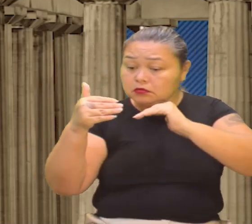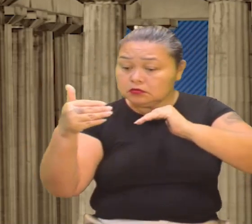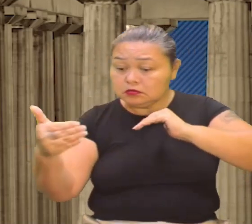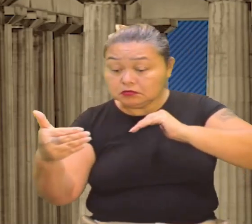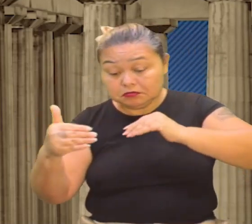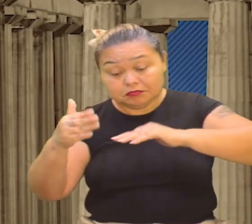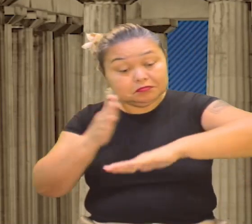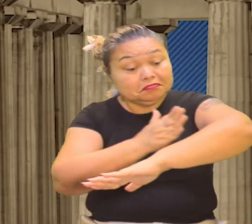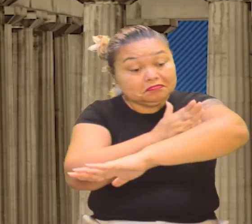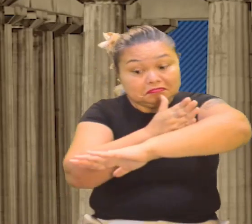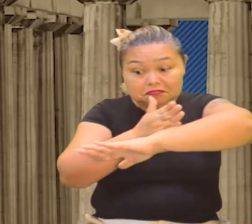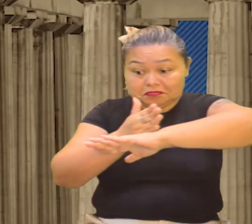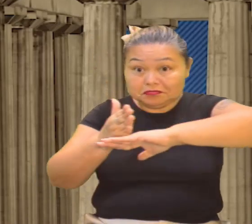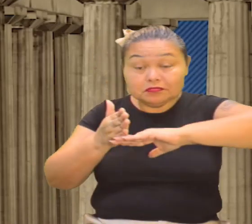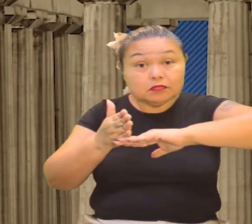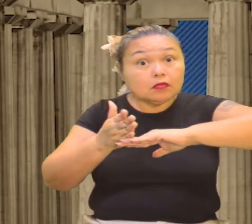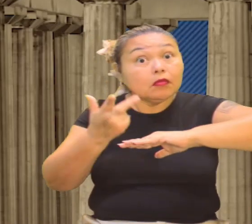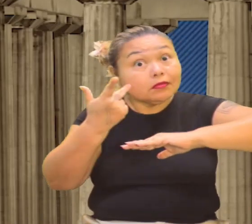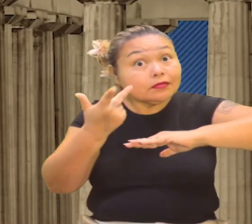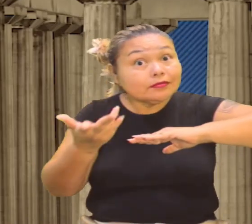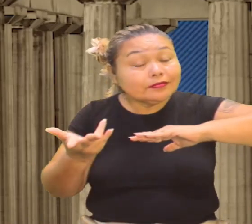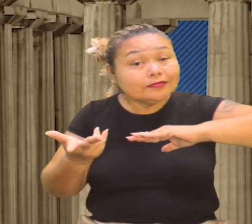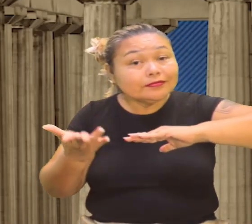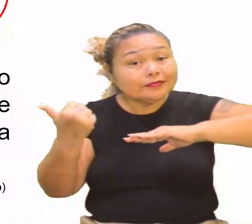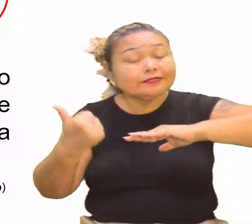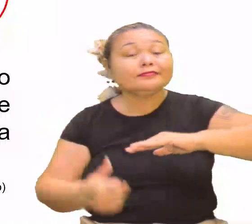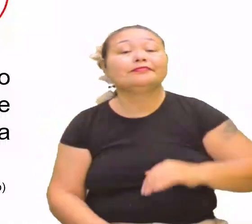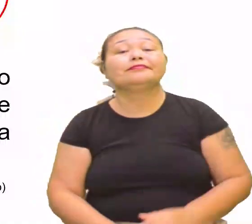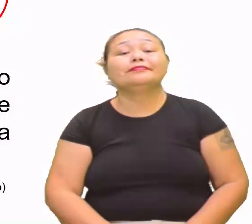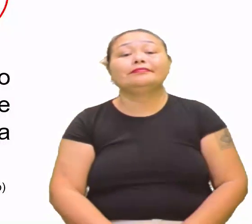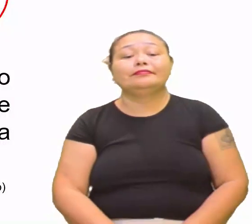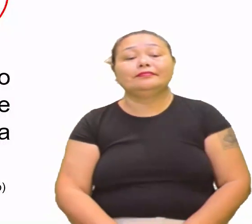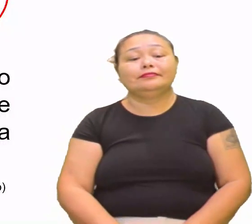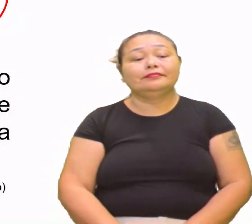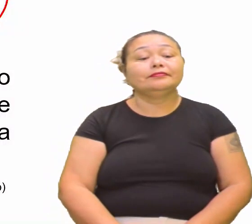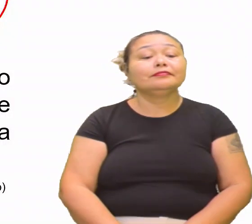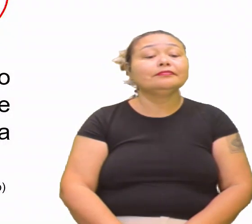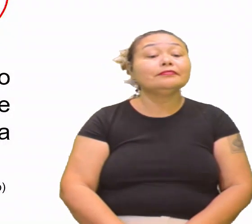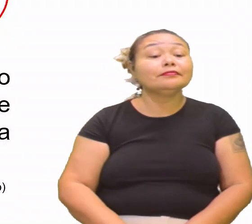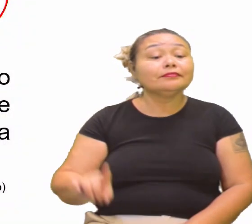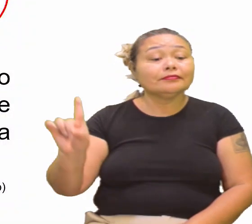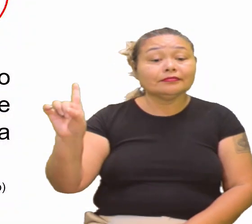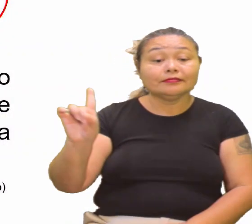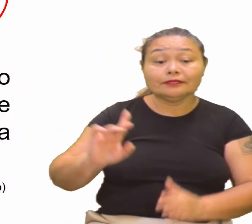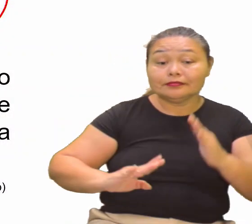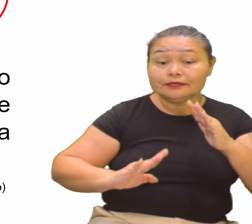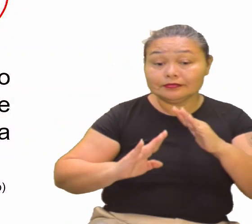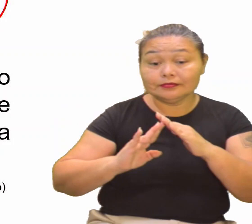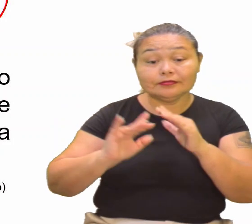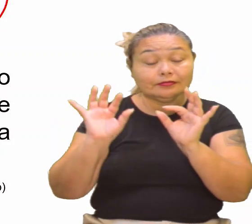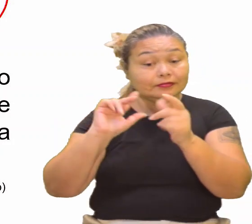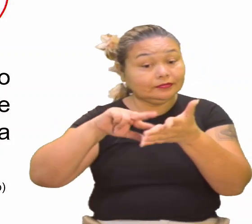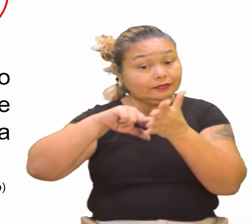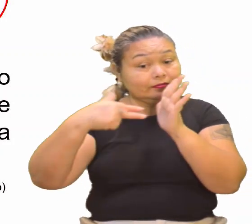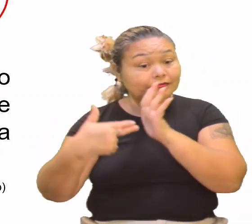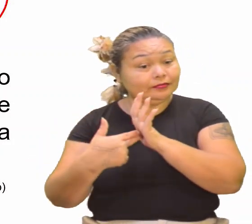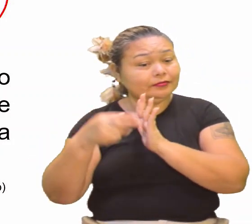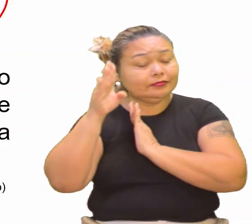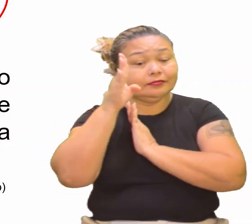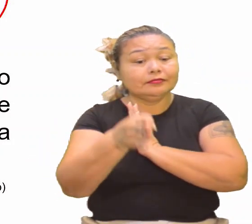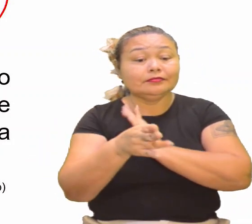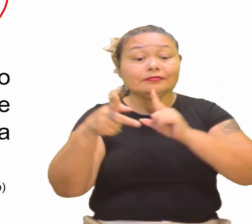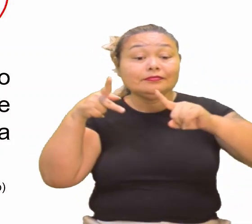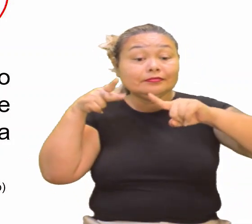início da modernidade. Olha só. Vamos lá, voltando. Então, a máxima de protágoras traduz de forma